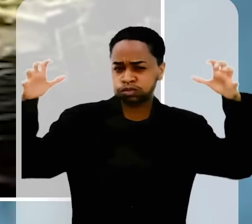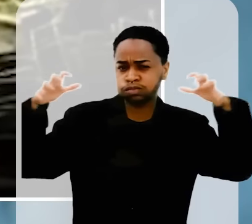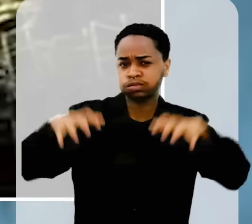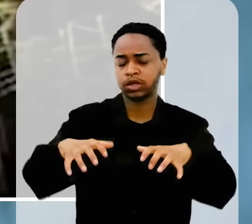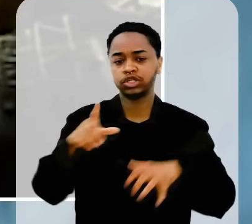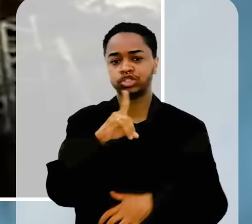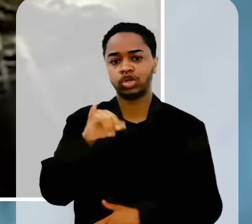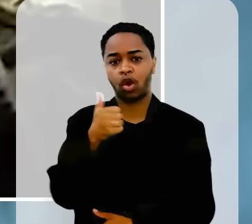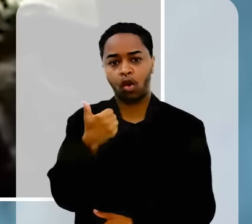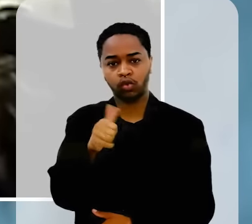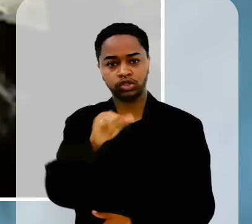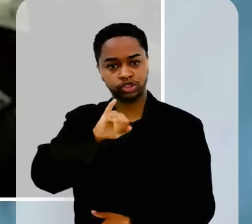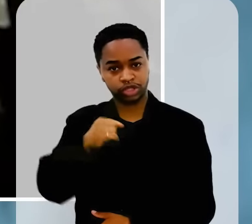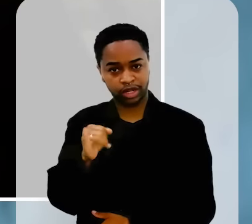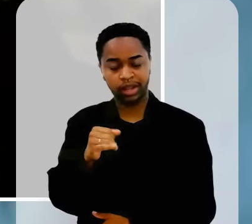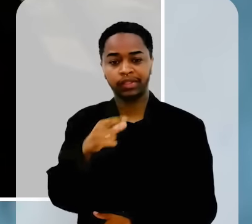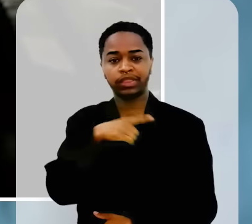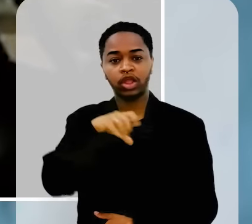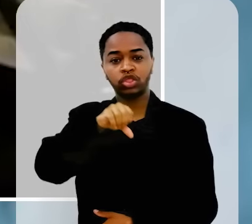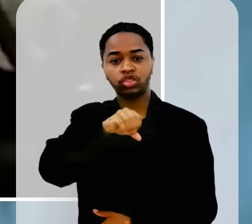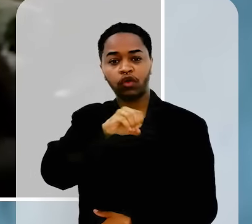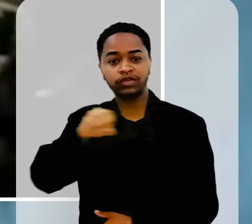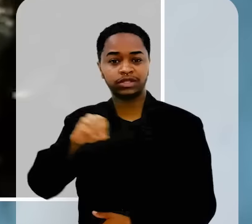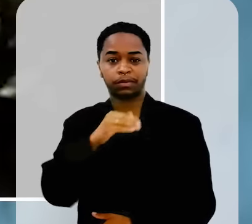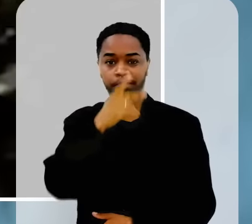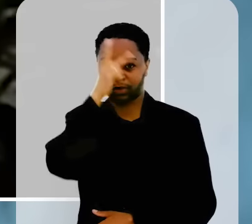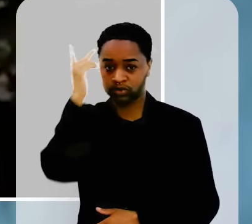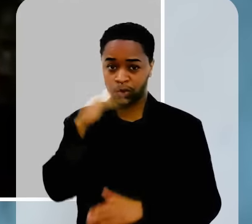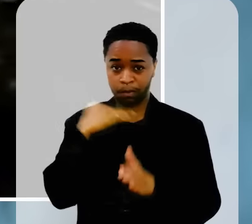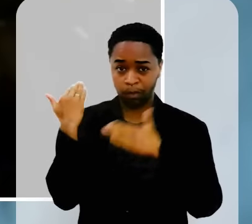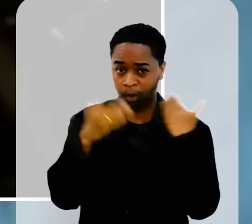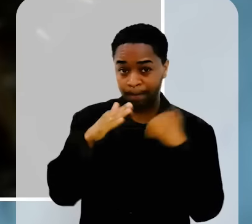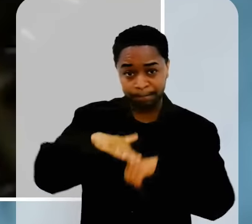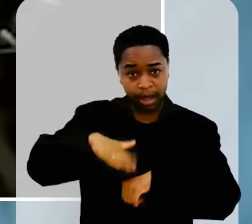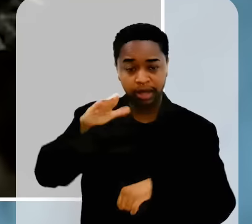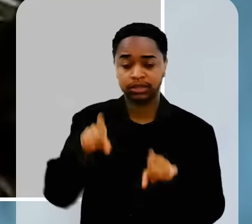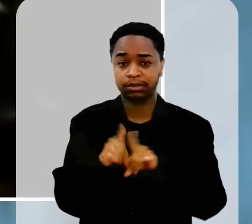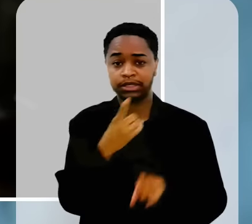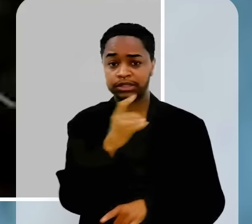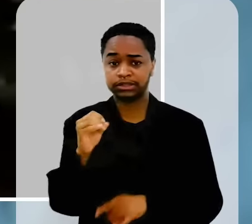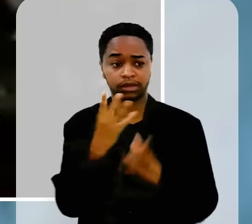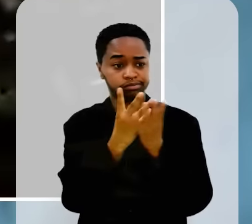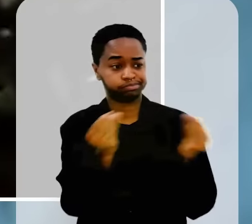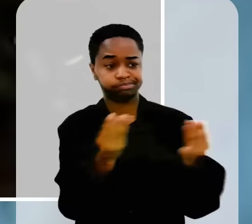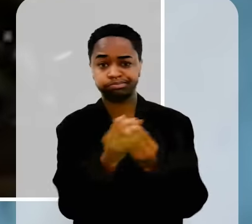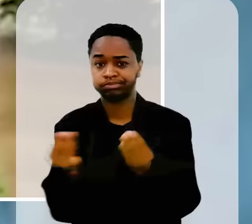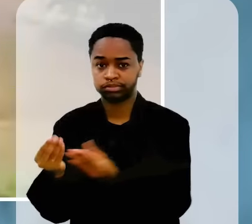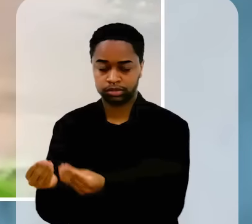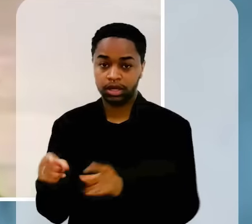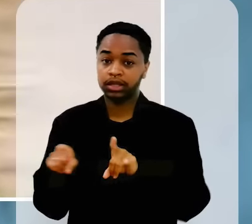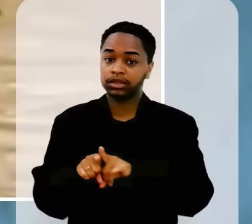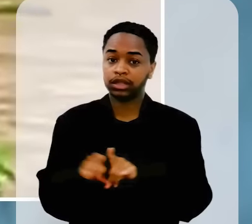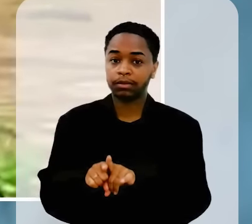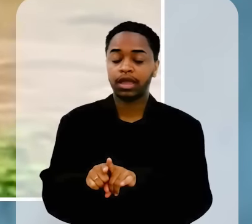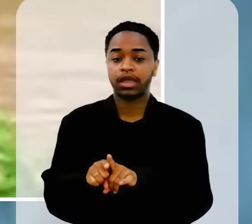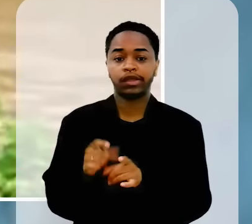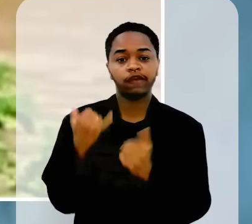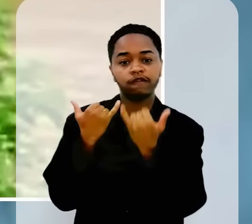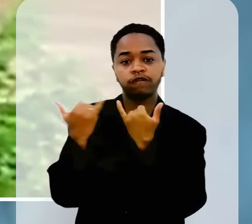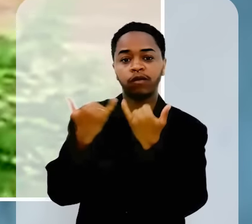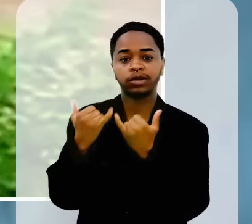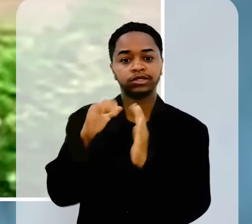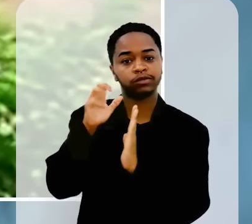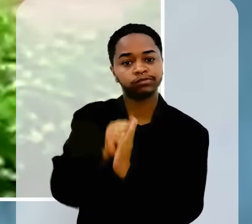naquele 11 de janeiro deixou mais de 900 mortos e quase 100 desaparecidos. Segundo dados das